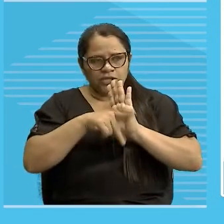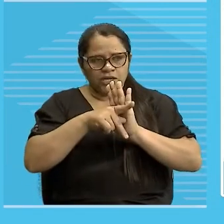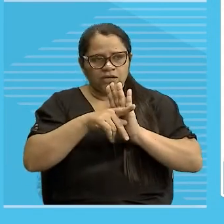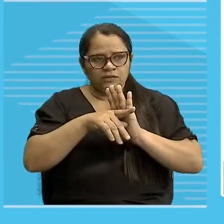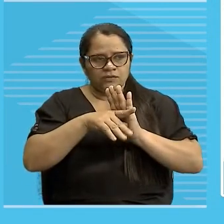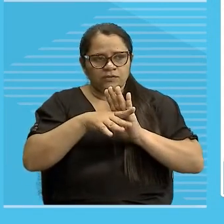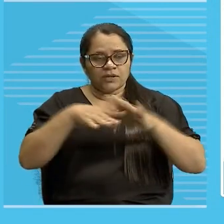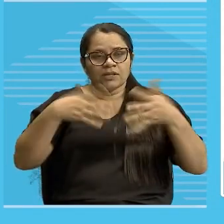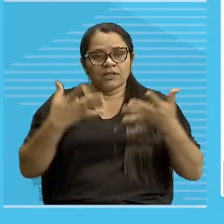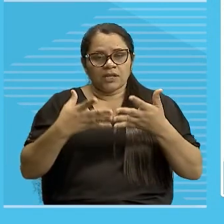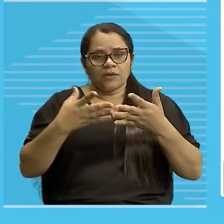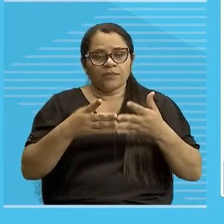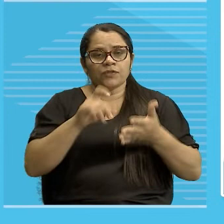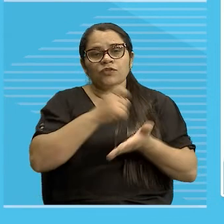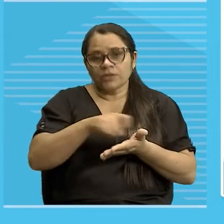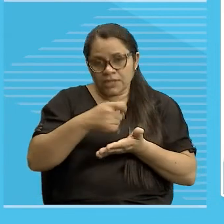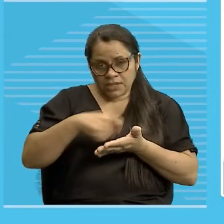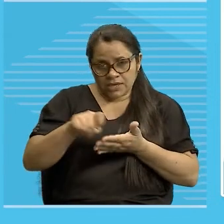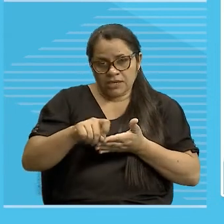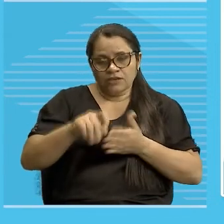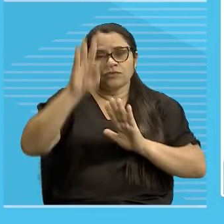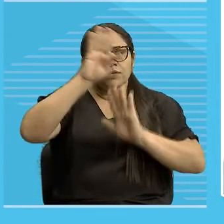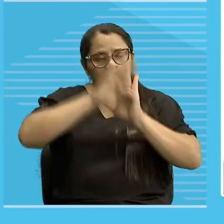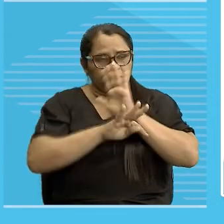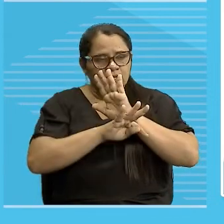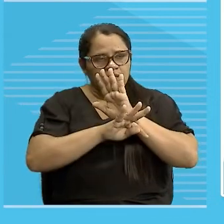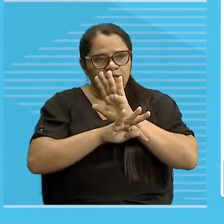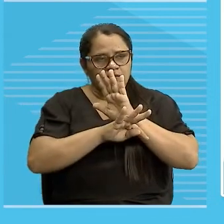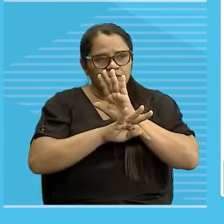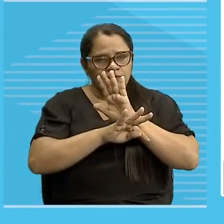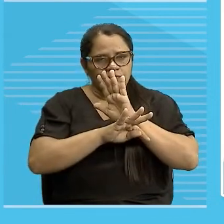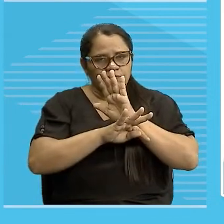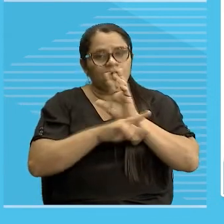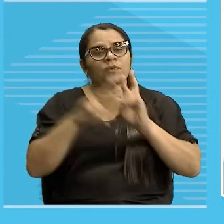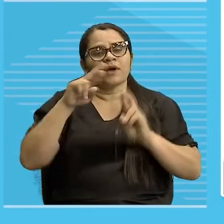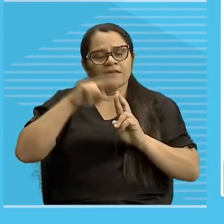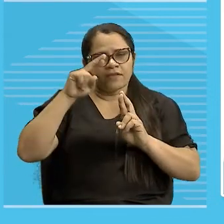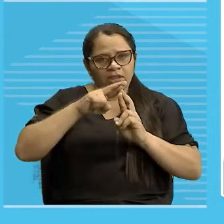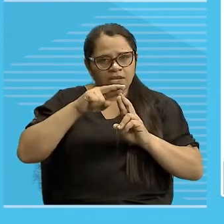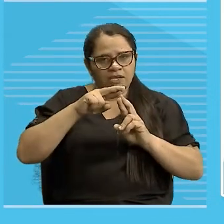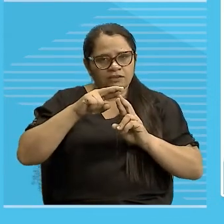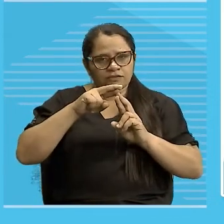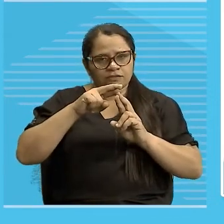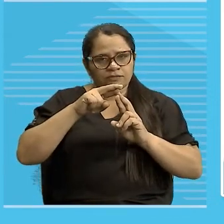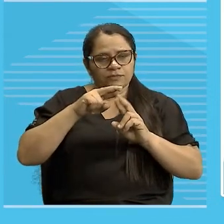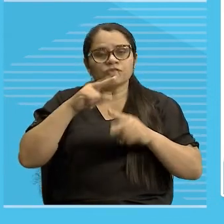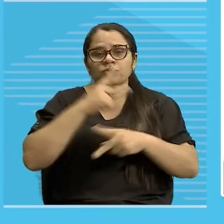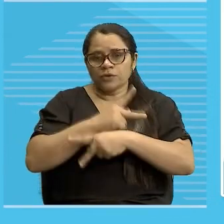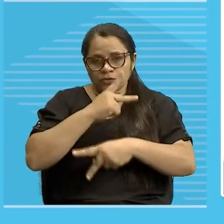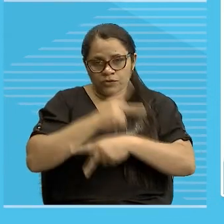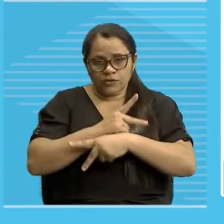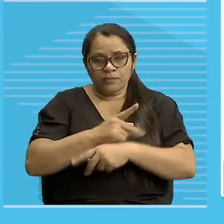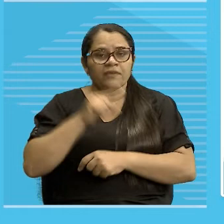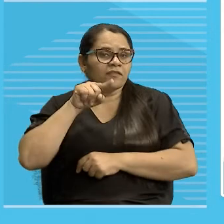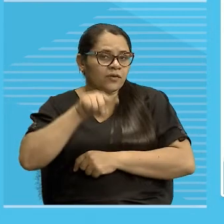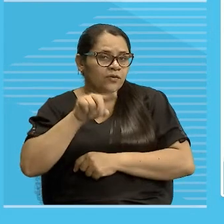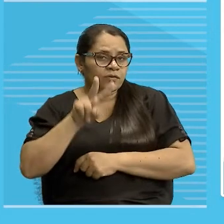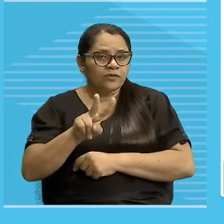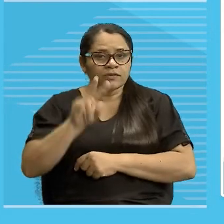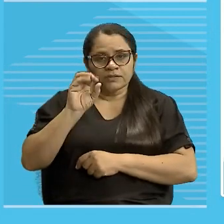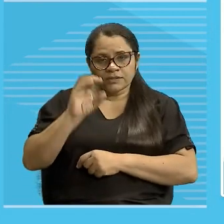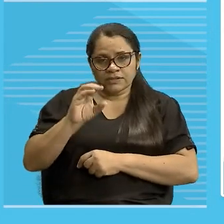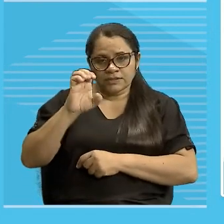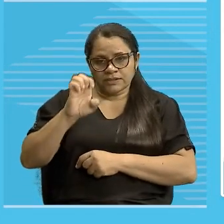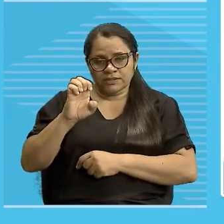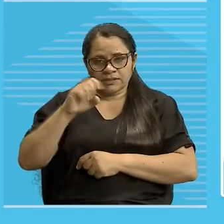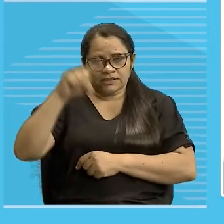desse texto que está aqui escrito, você pode fazer parte do projeto, o referente do pronome você, do pronome de tratamento, ou seja, eu